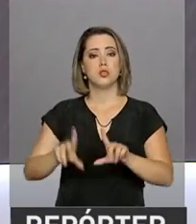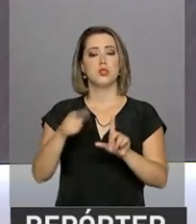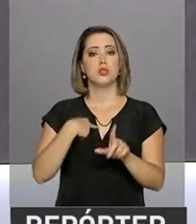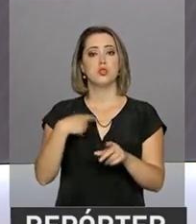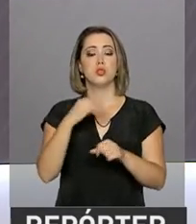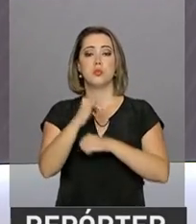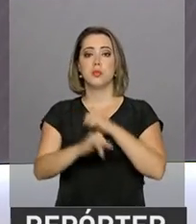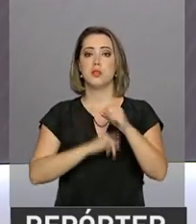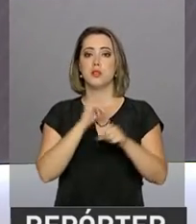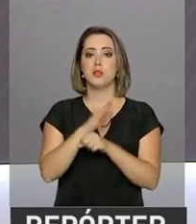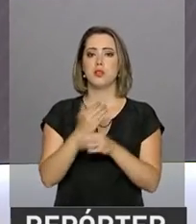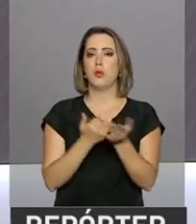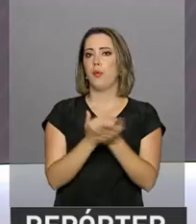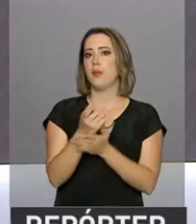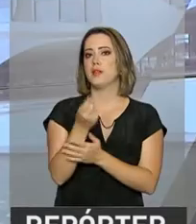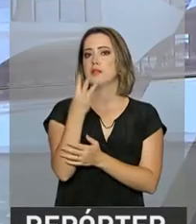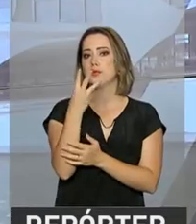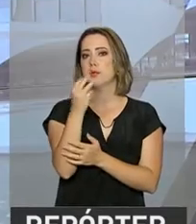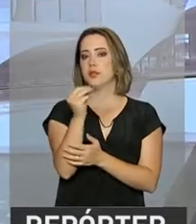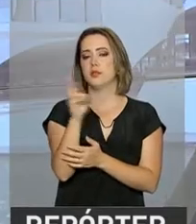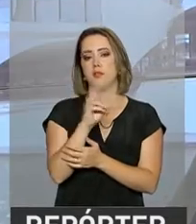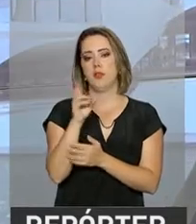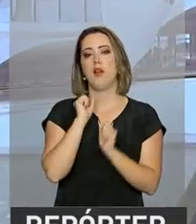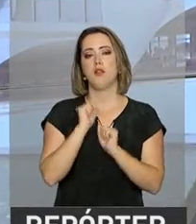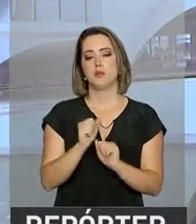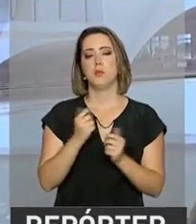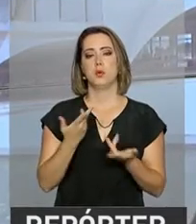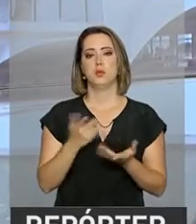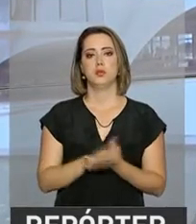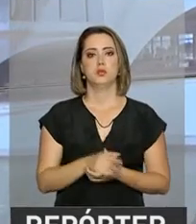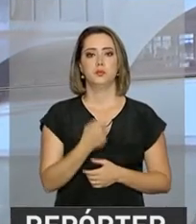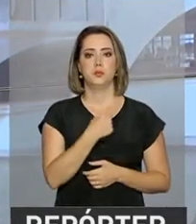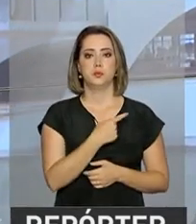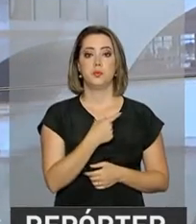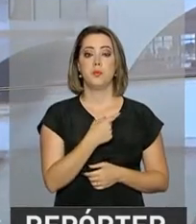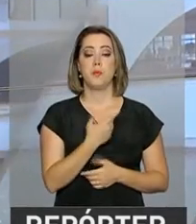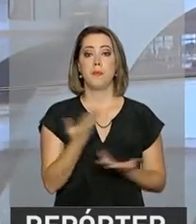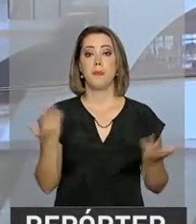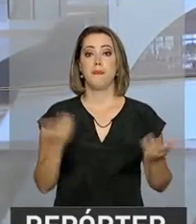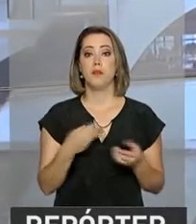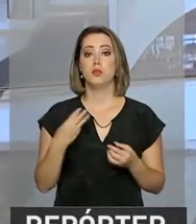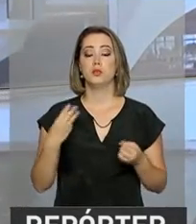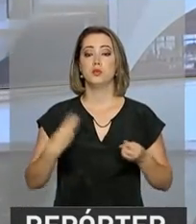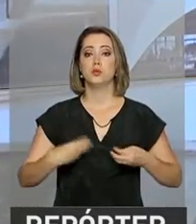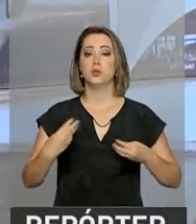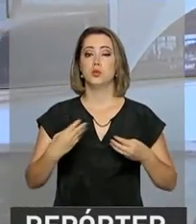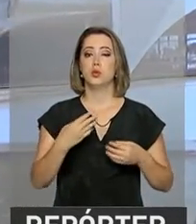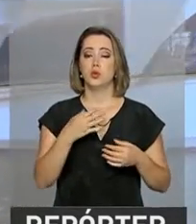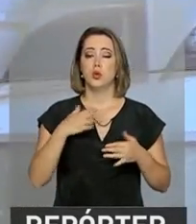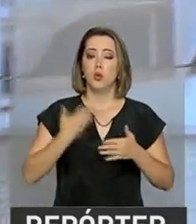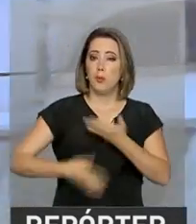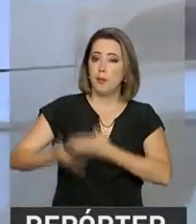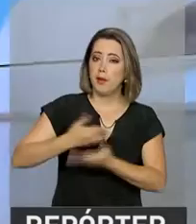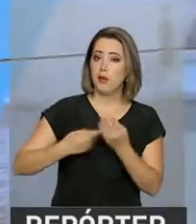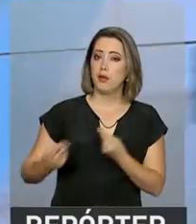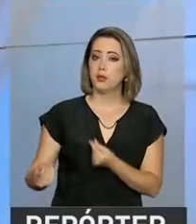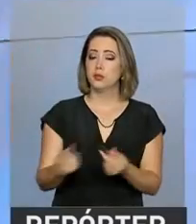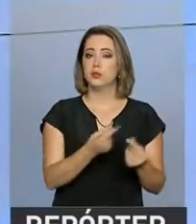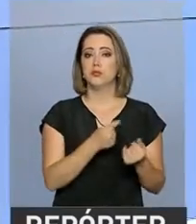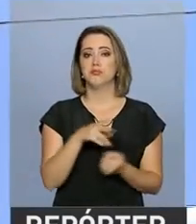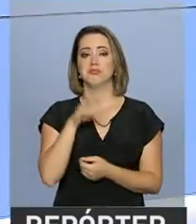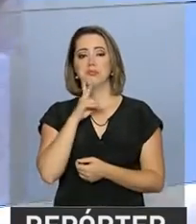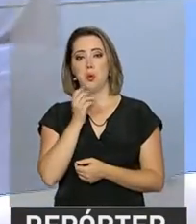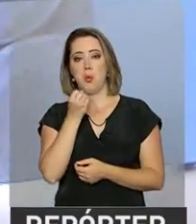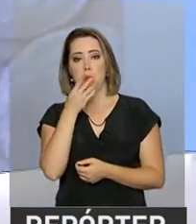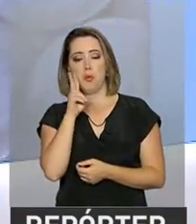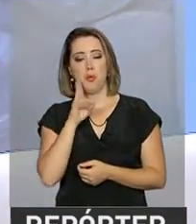a partir de 30 reais. E o mercado financeiro mantém o otimismo com a queda da inflação. Nós vamos ver os números